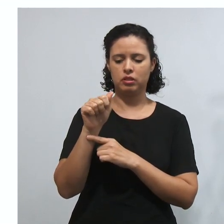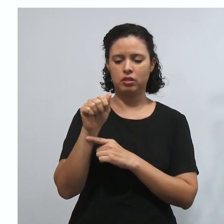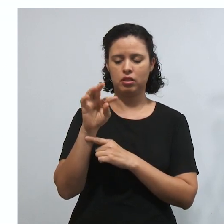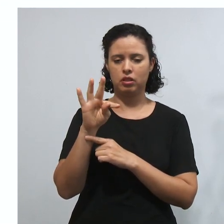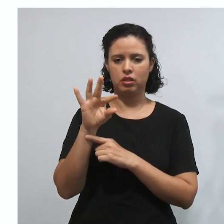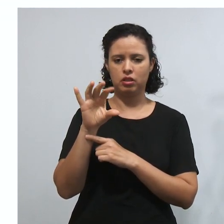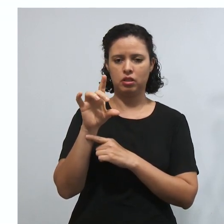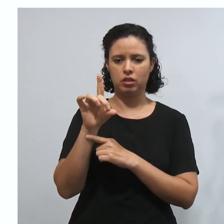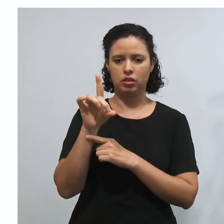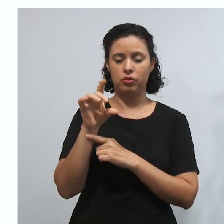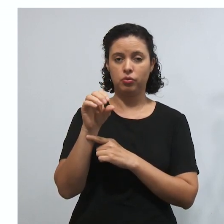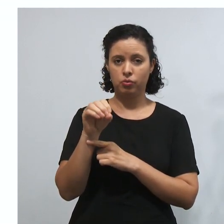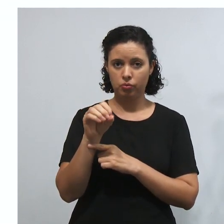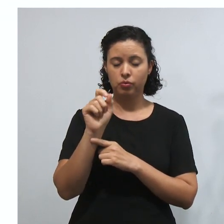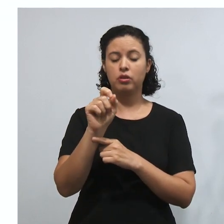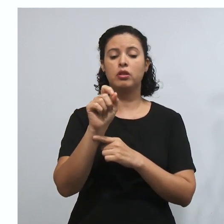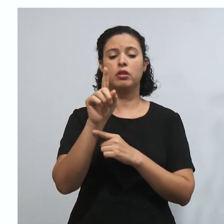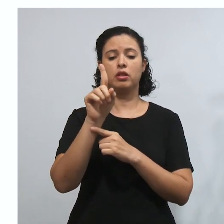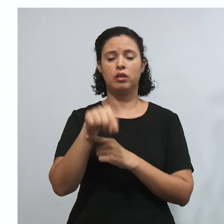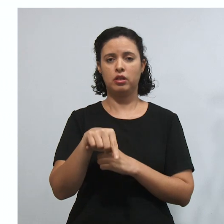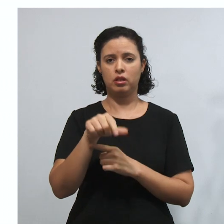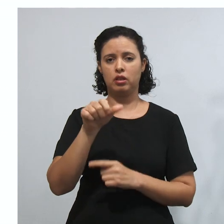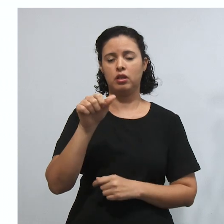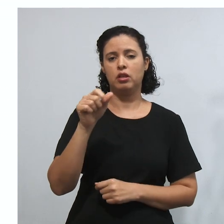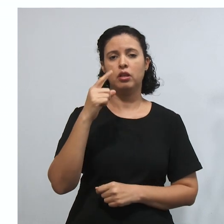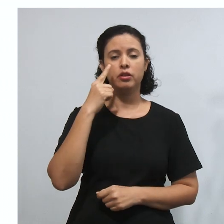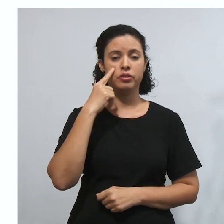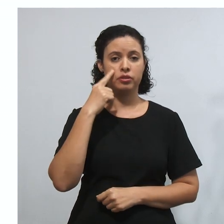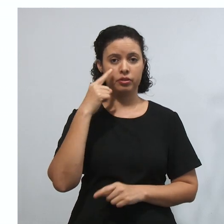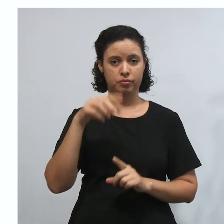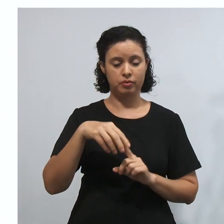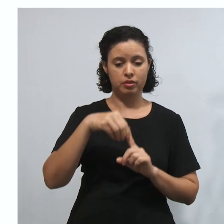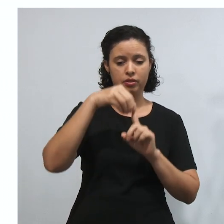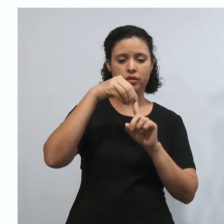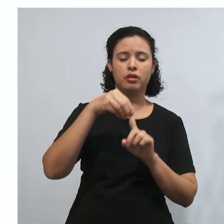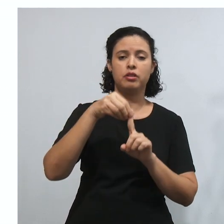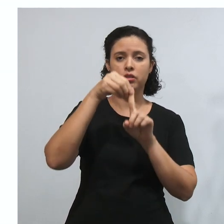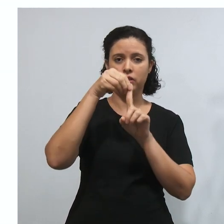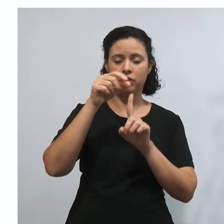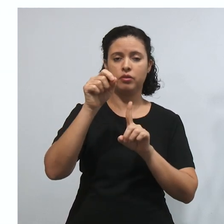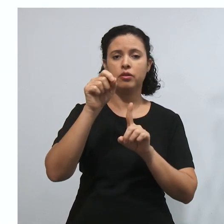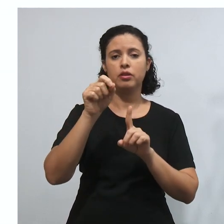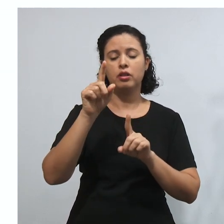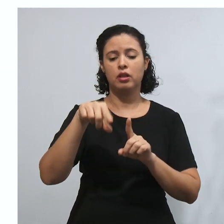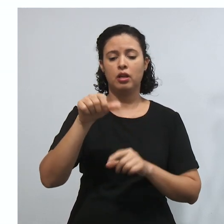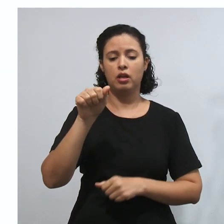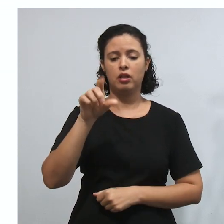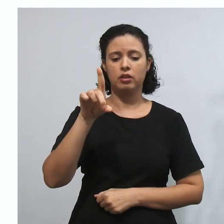inconstitucionalidade, que é a daí. Pessoal, aqui é um curso de gestão pública.